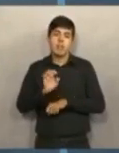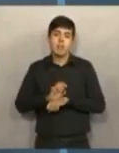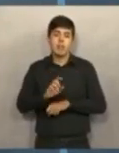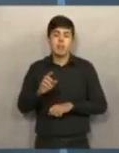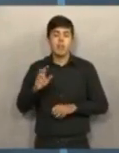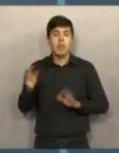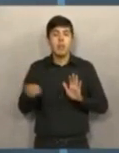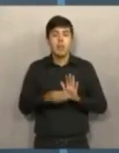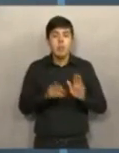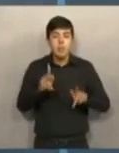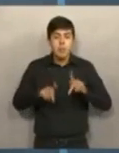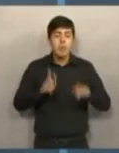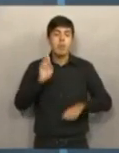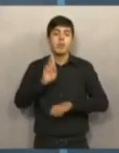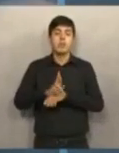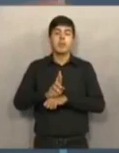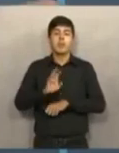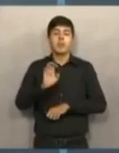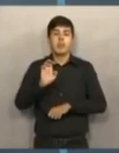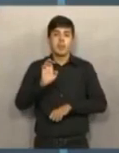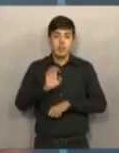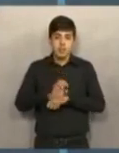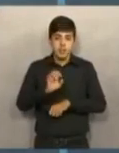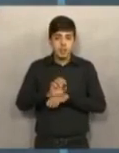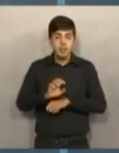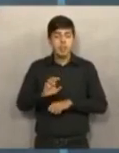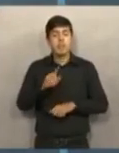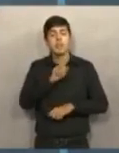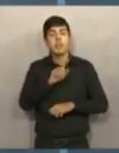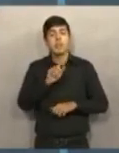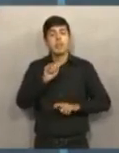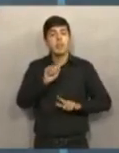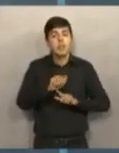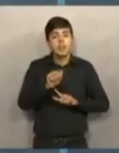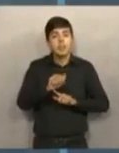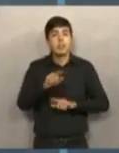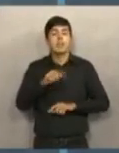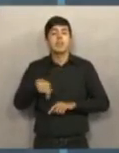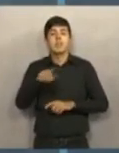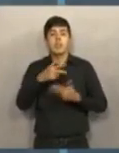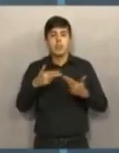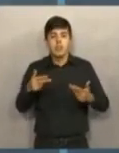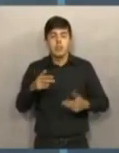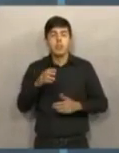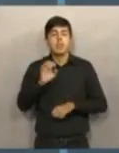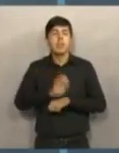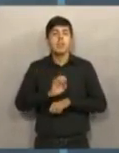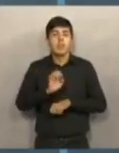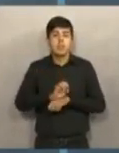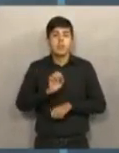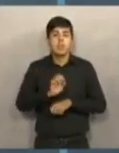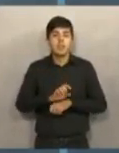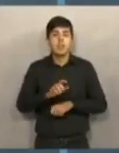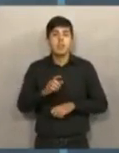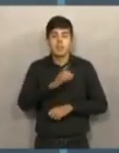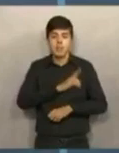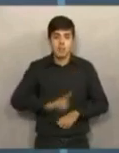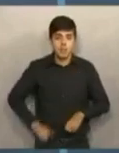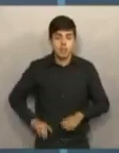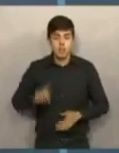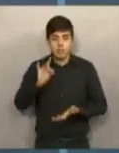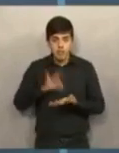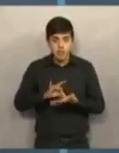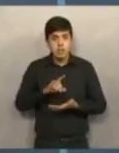povo lhe colocou como representante lá da Assembleia, foi para o senhor responder pelas questões estaduais. Está certo, deputado?